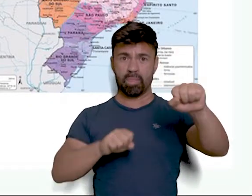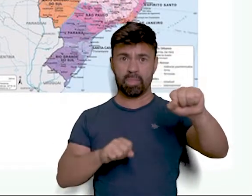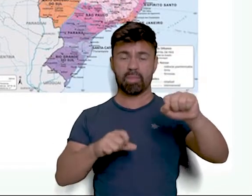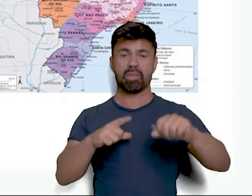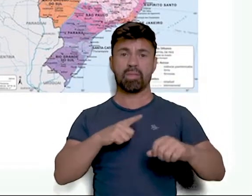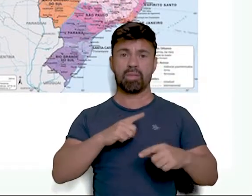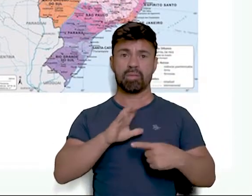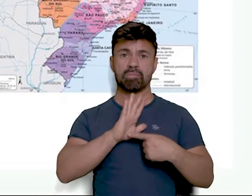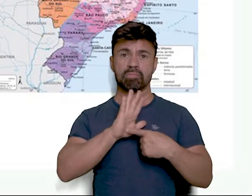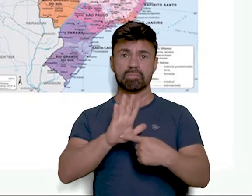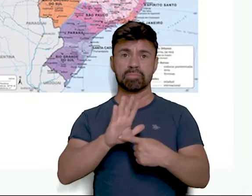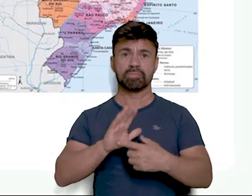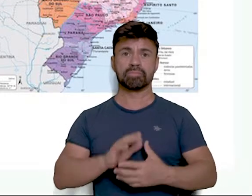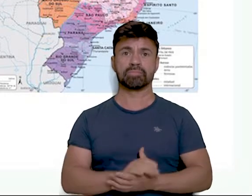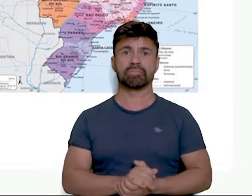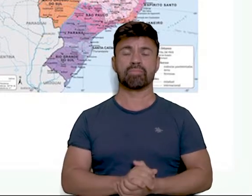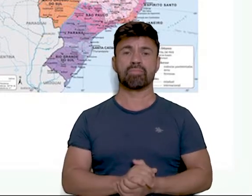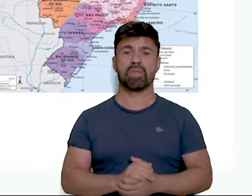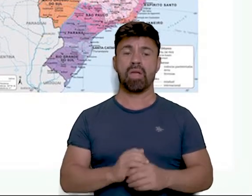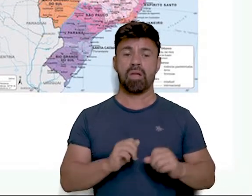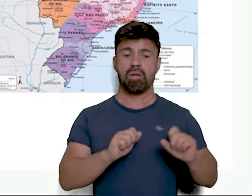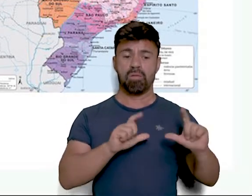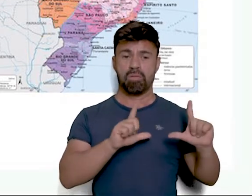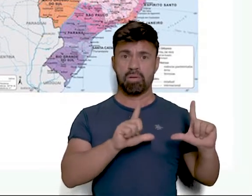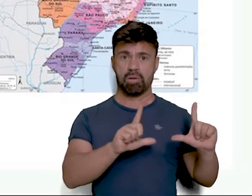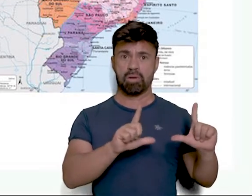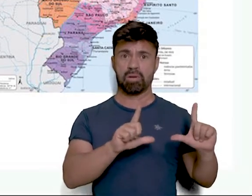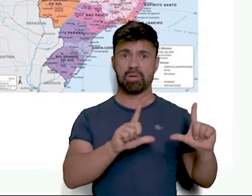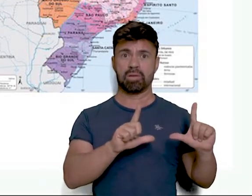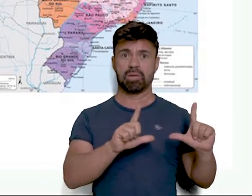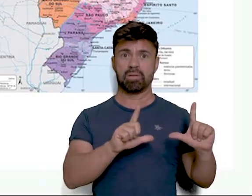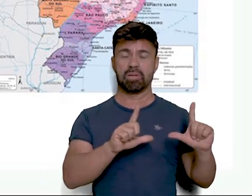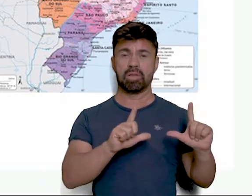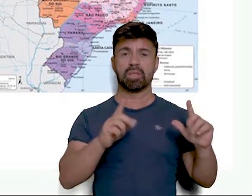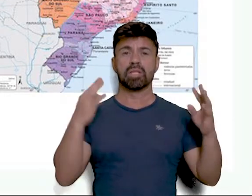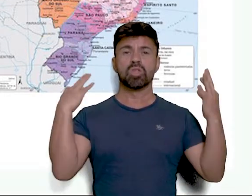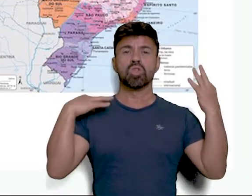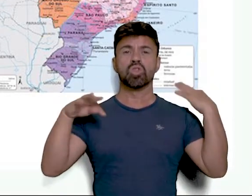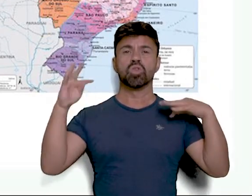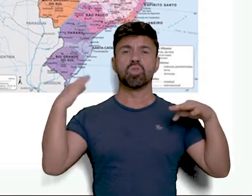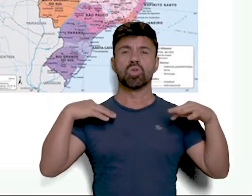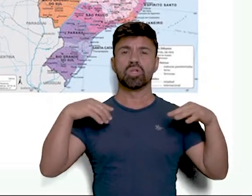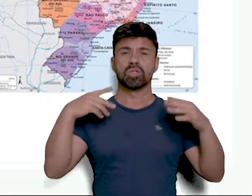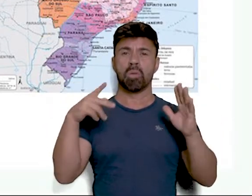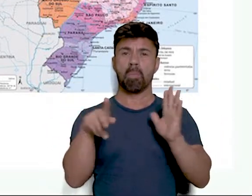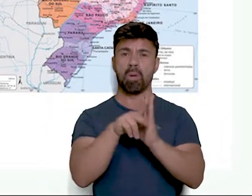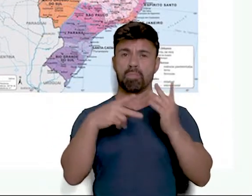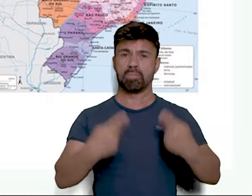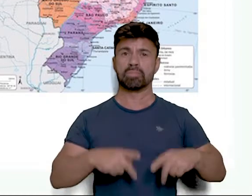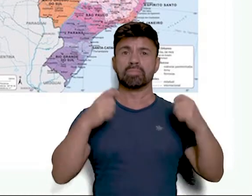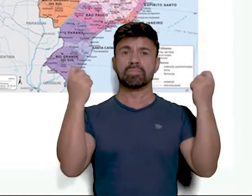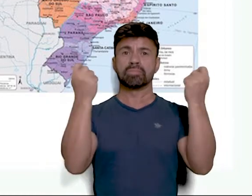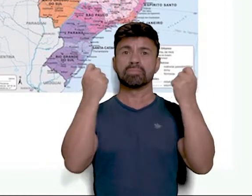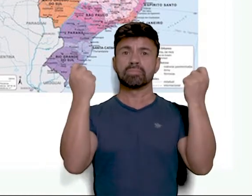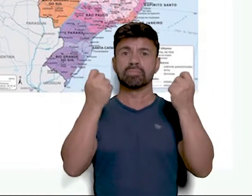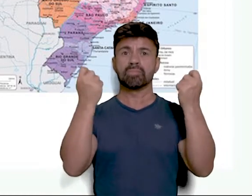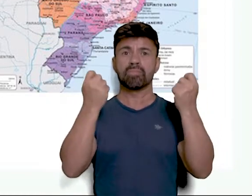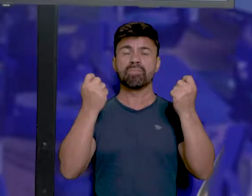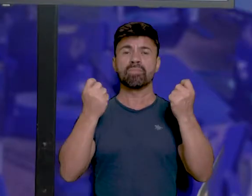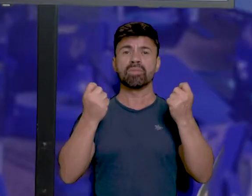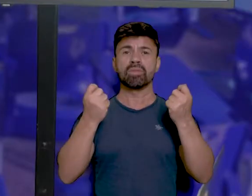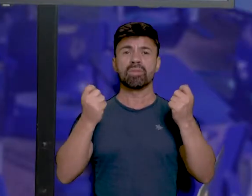esse mapa aqui é o mapa turístico da rede municipal de Caruaru, feito com uma